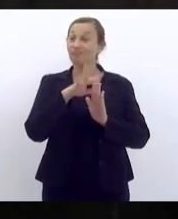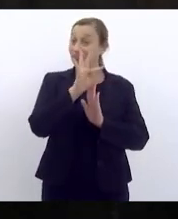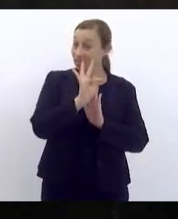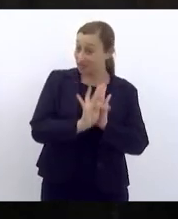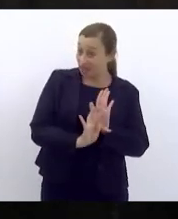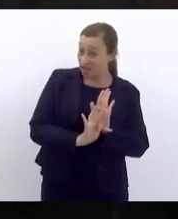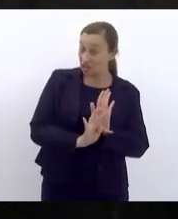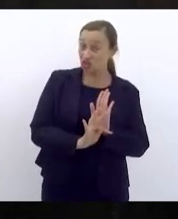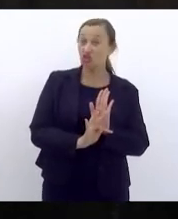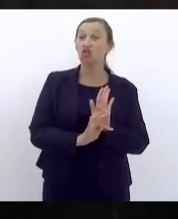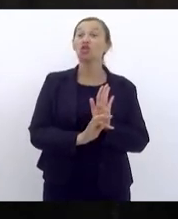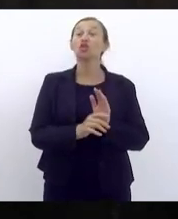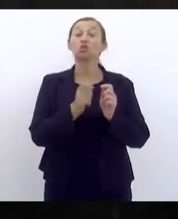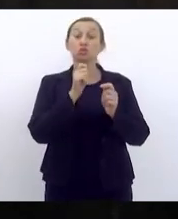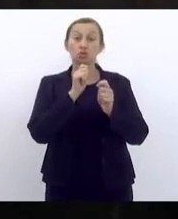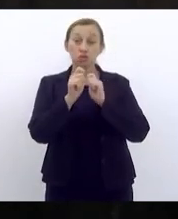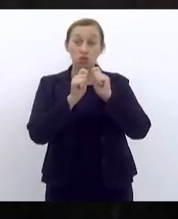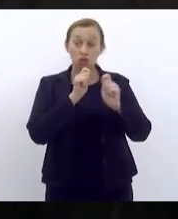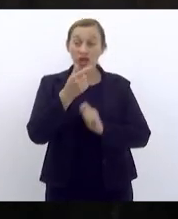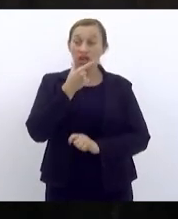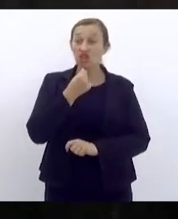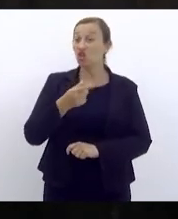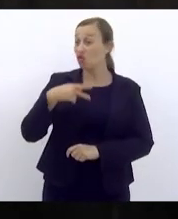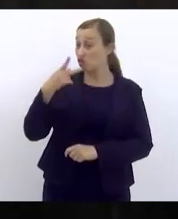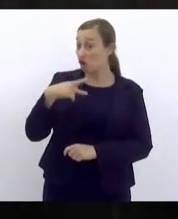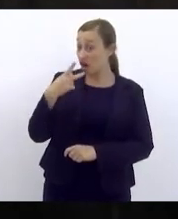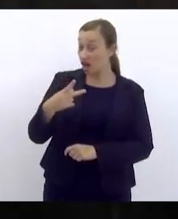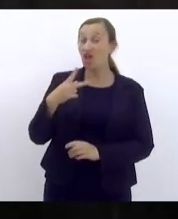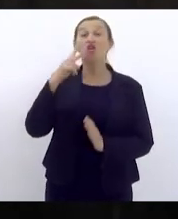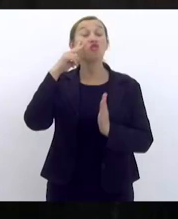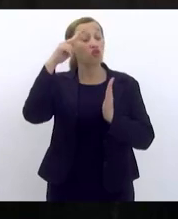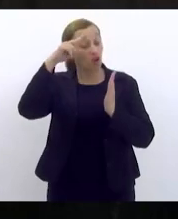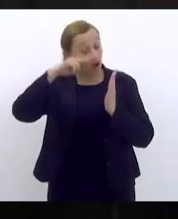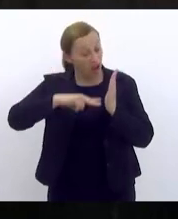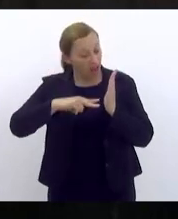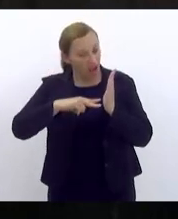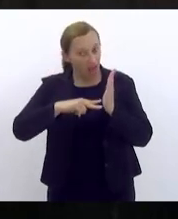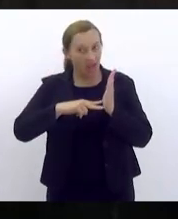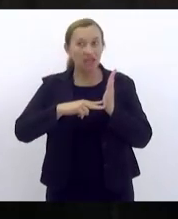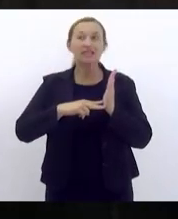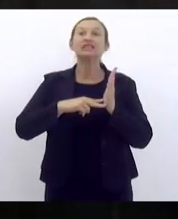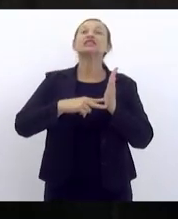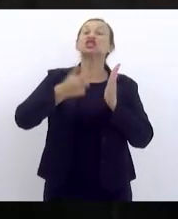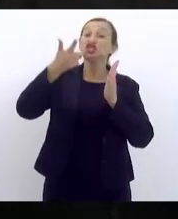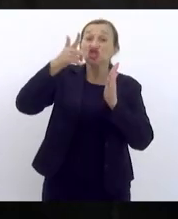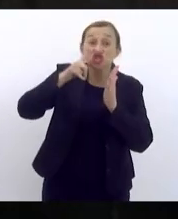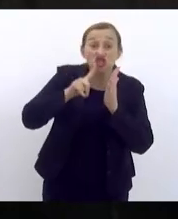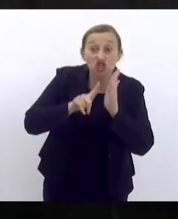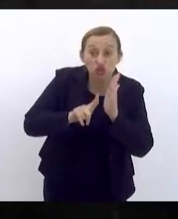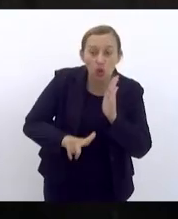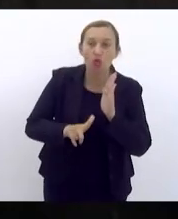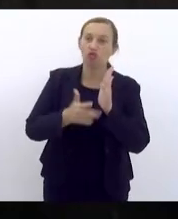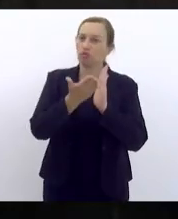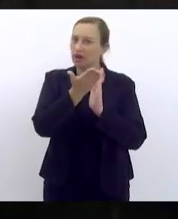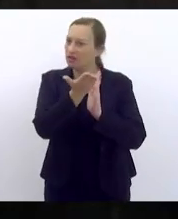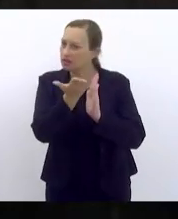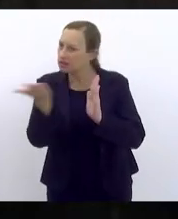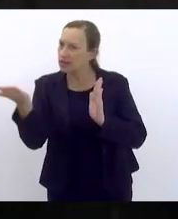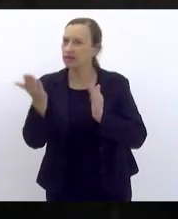do jornalista que eu acabei de citar e vou lê-lo e vou lê-lo mais uma vez para vocês